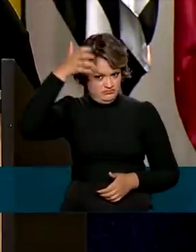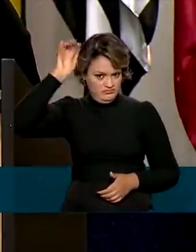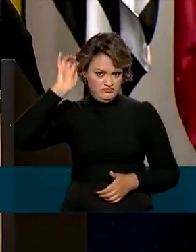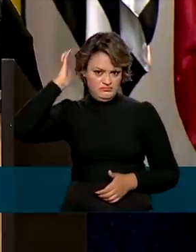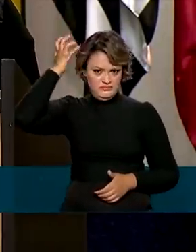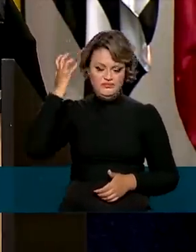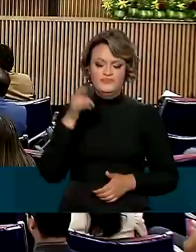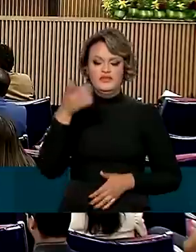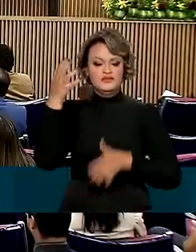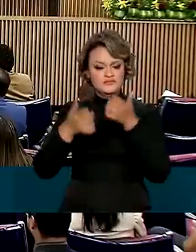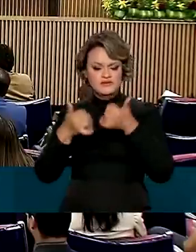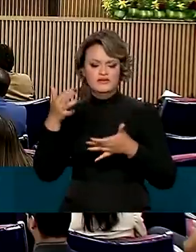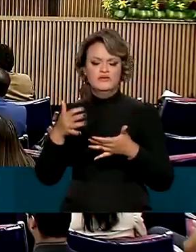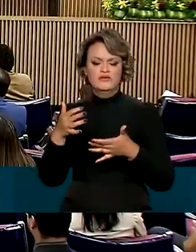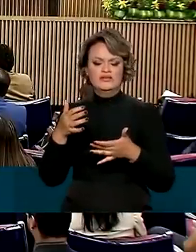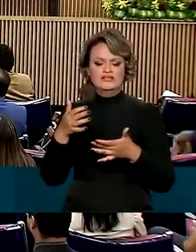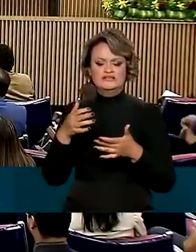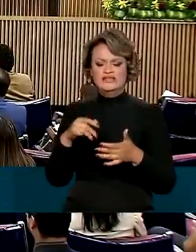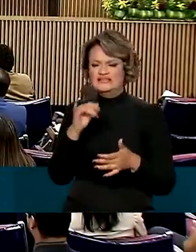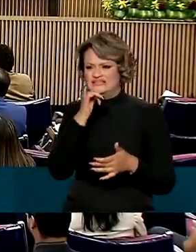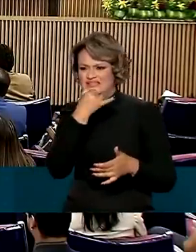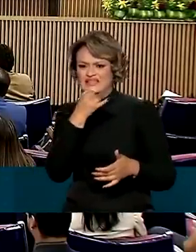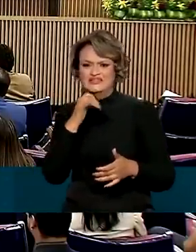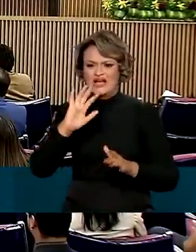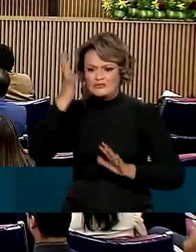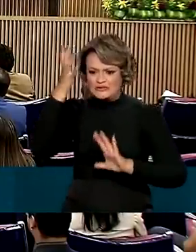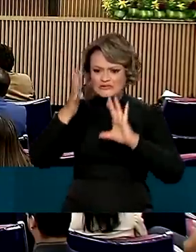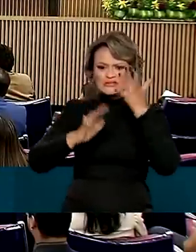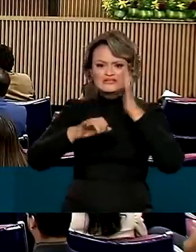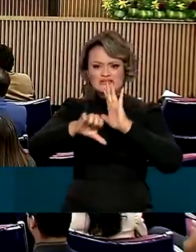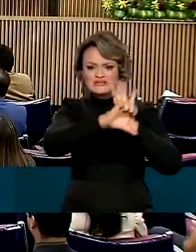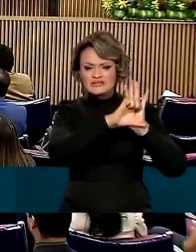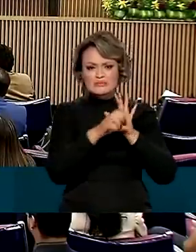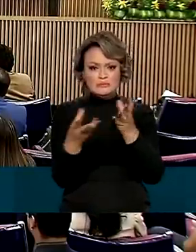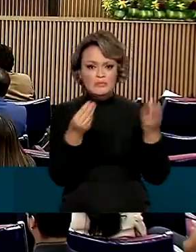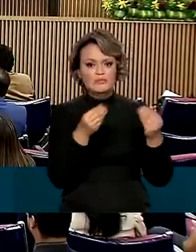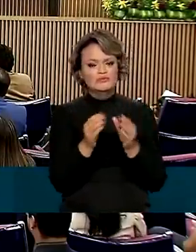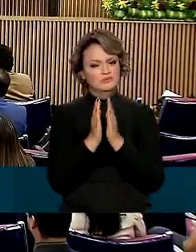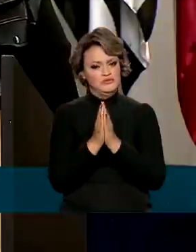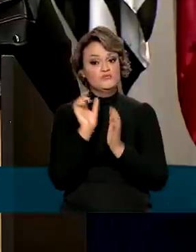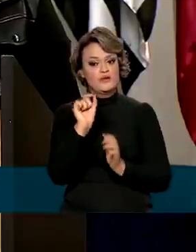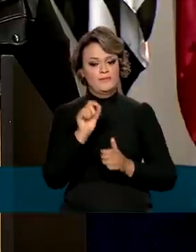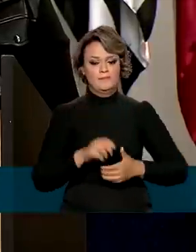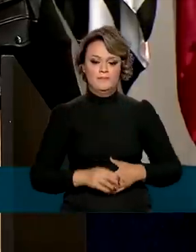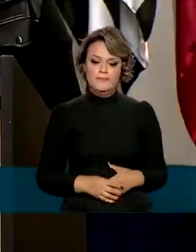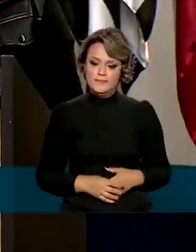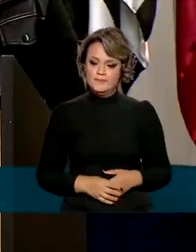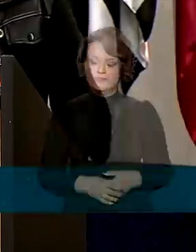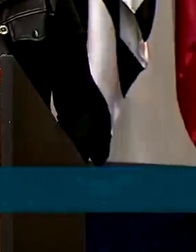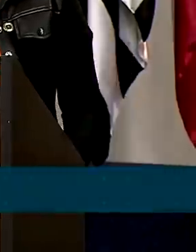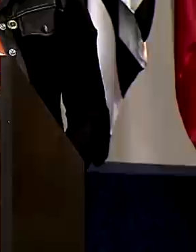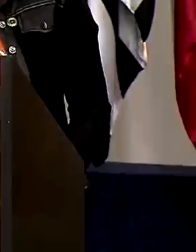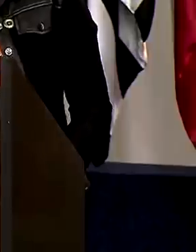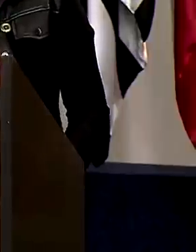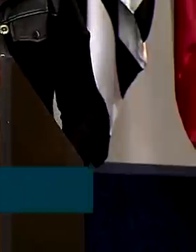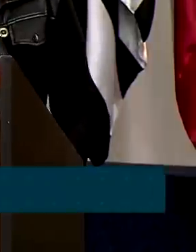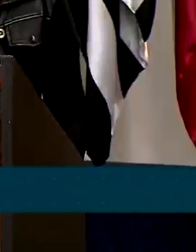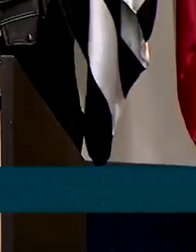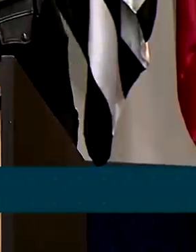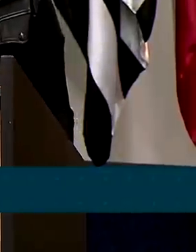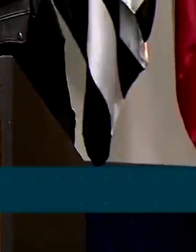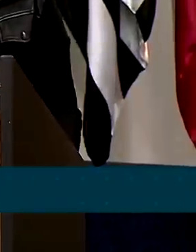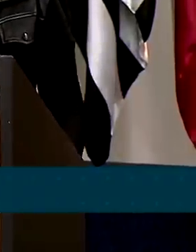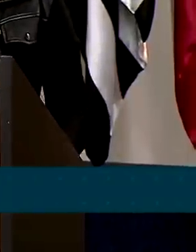Cristiane Brito, lamentou a recorrência desse tipo de crime e fez um apelo. Aos pais ou